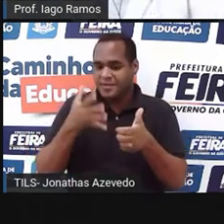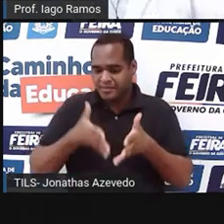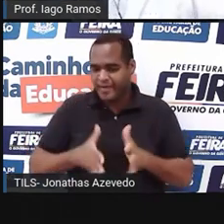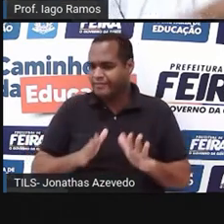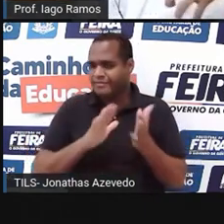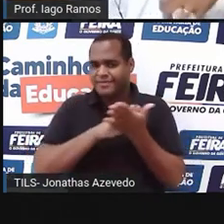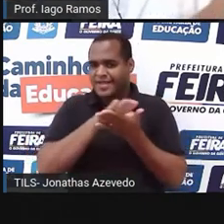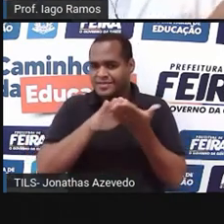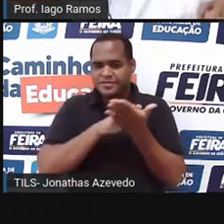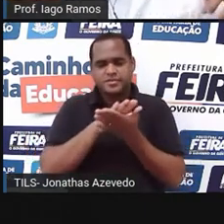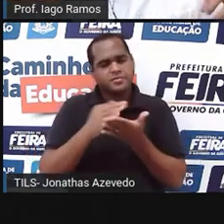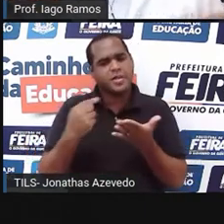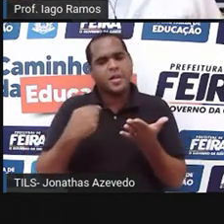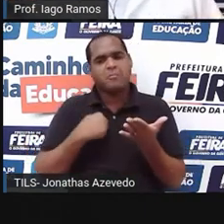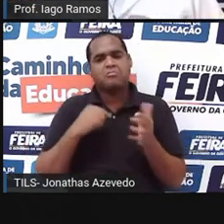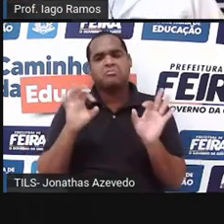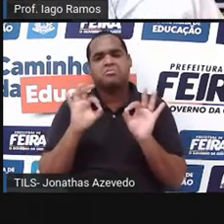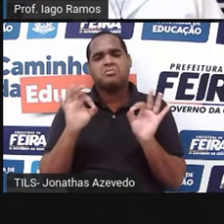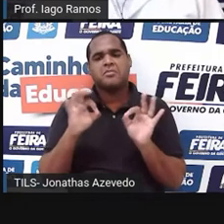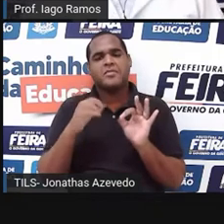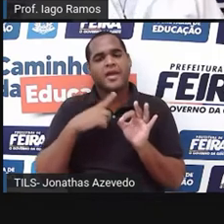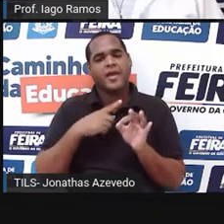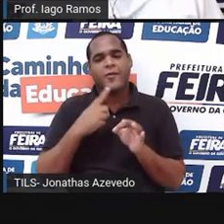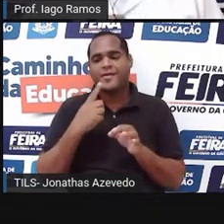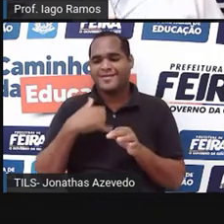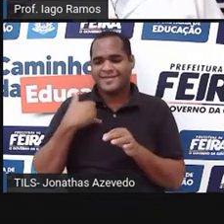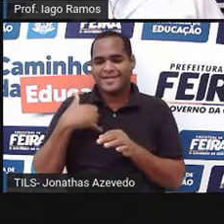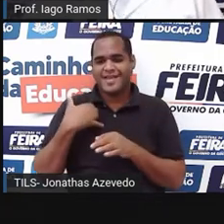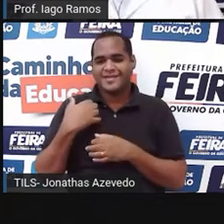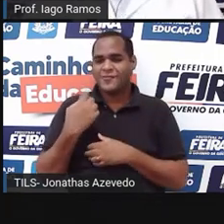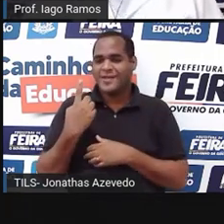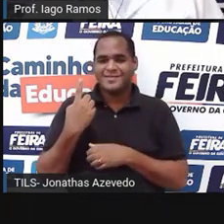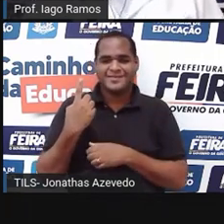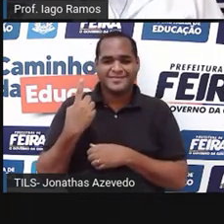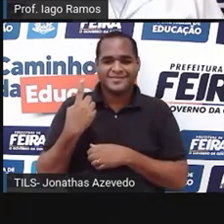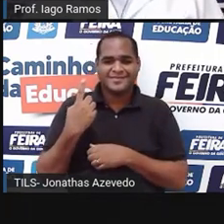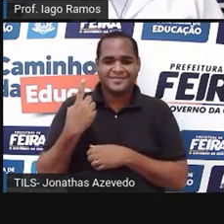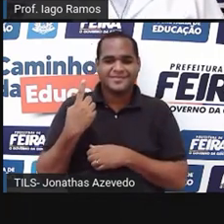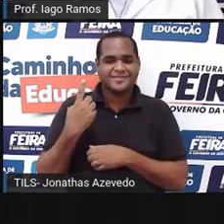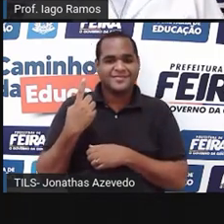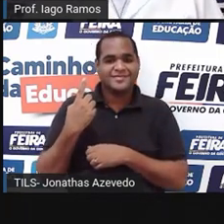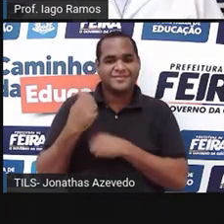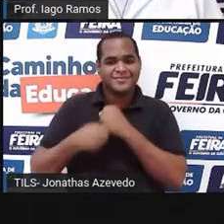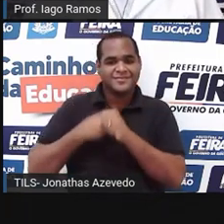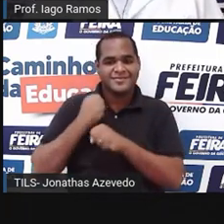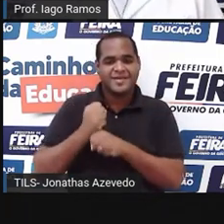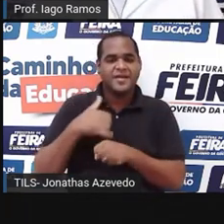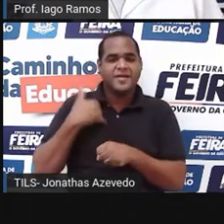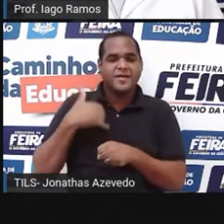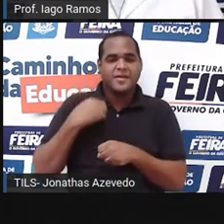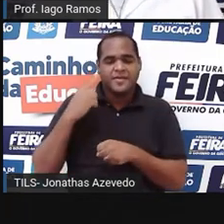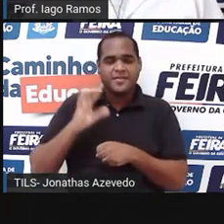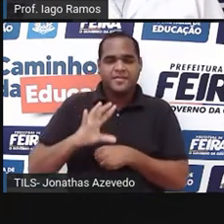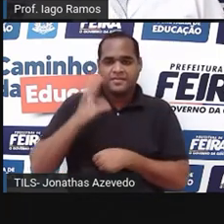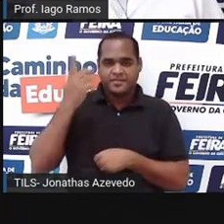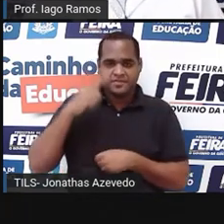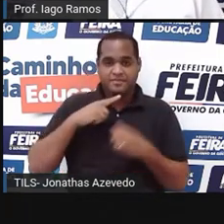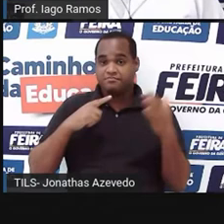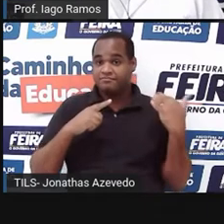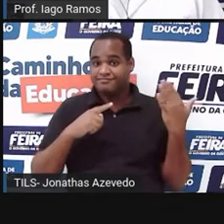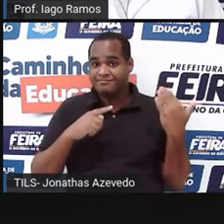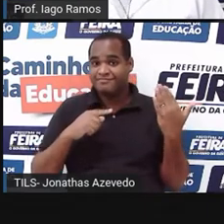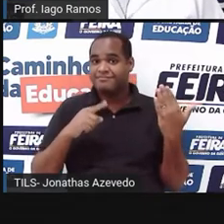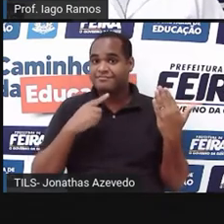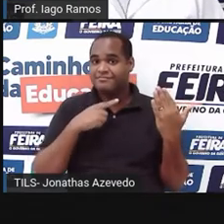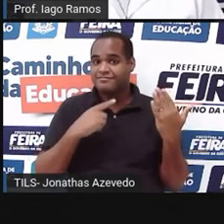Eu aqui do outro lado já tinha um aninho de idade quando isso aconteceu, tá bom? E aí o Brasil